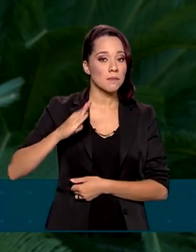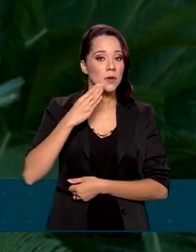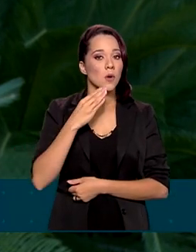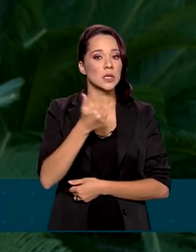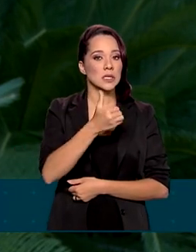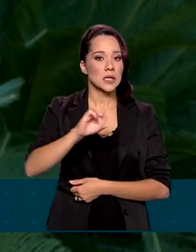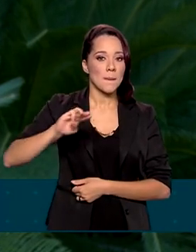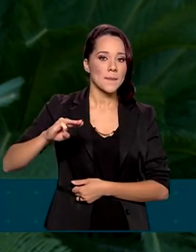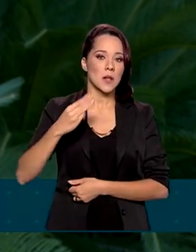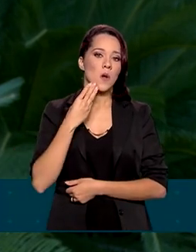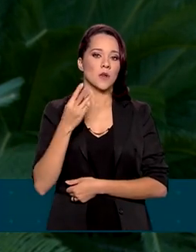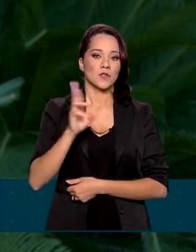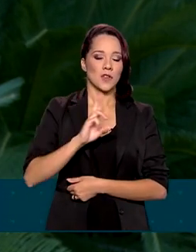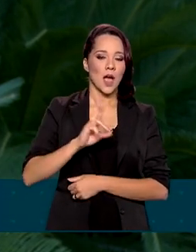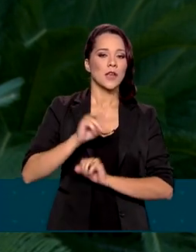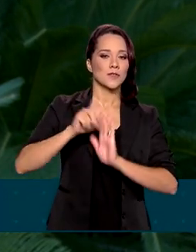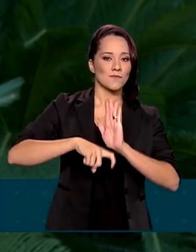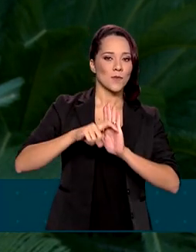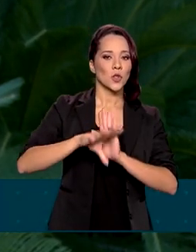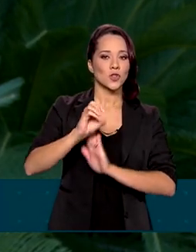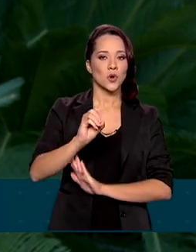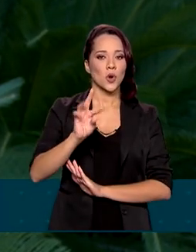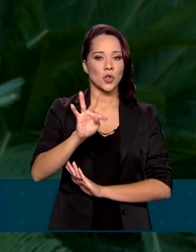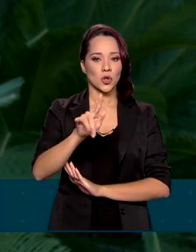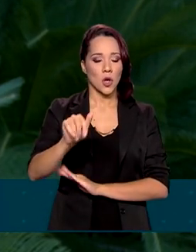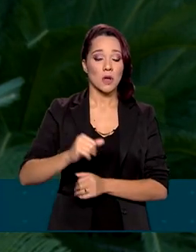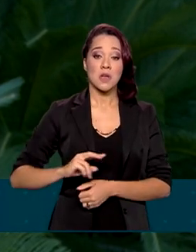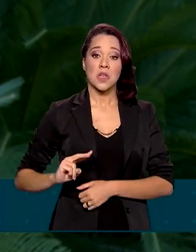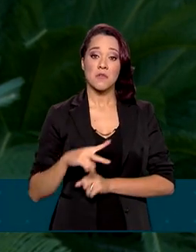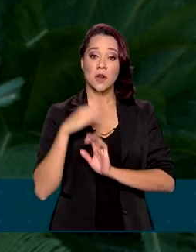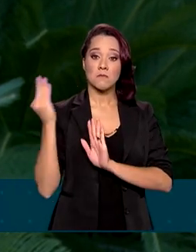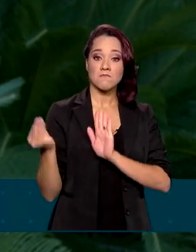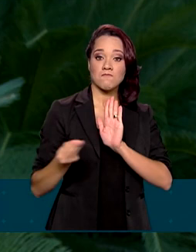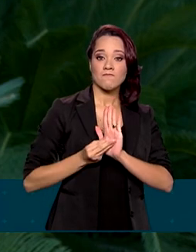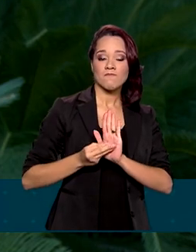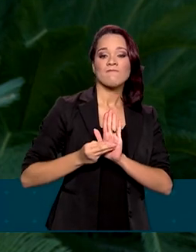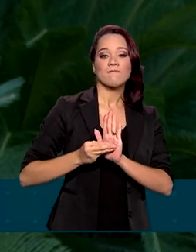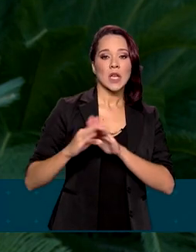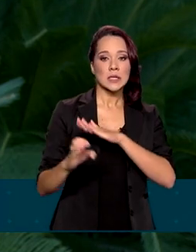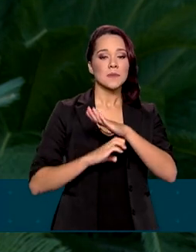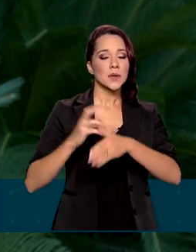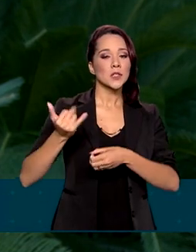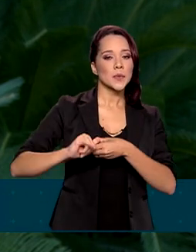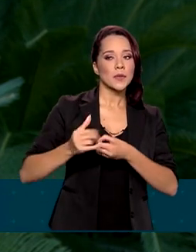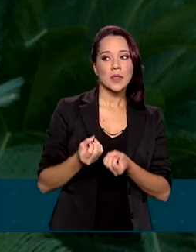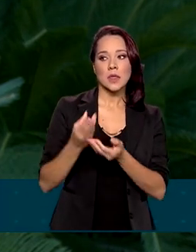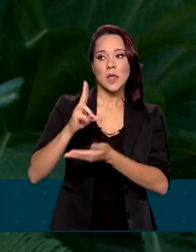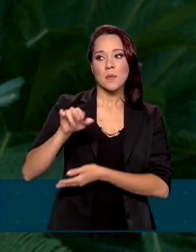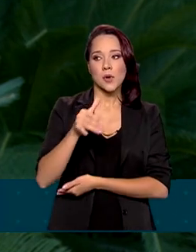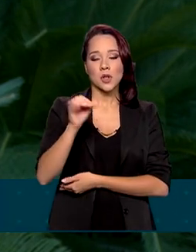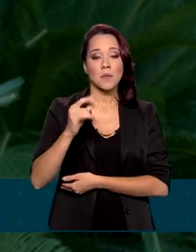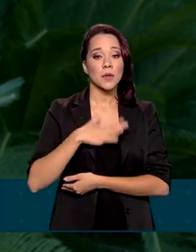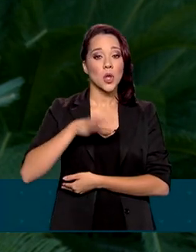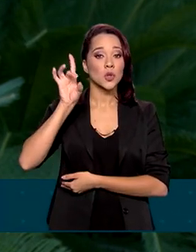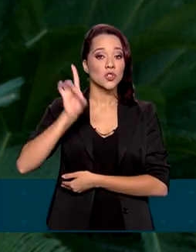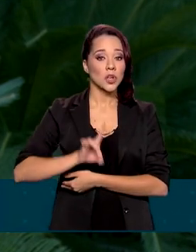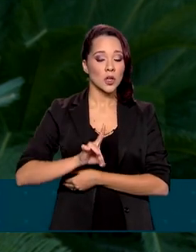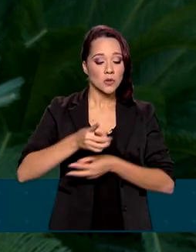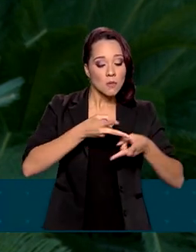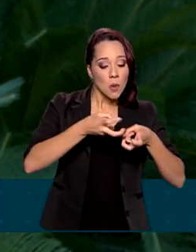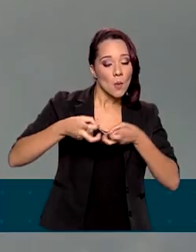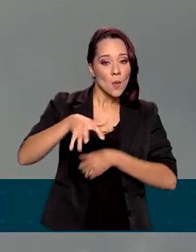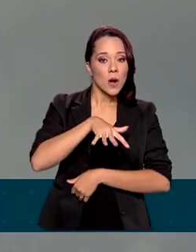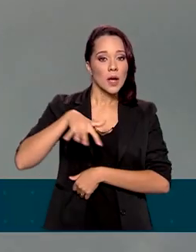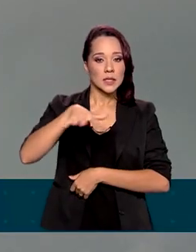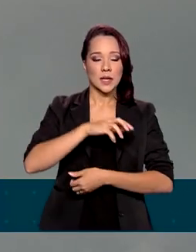em bônus de outorga, que é o valor fixo que as petroleiras vão ofertar para a União para ter o direito de explorar